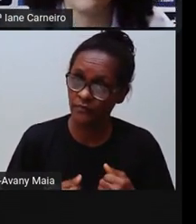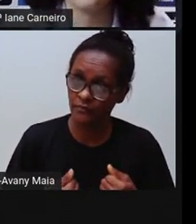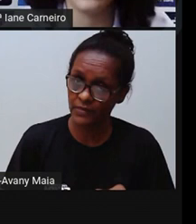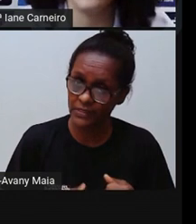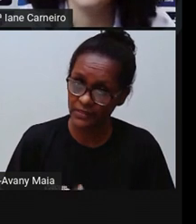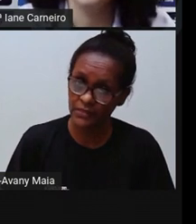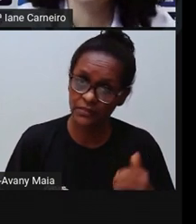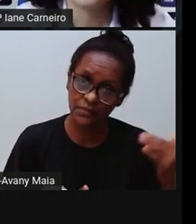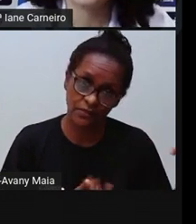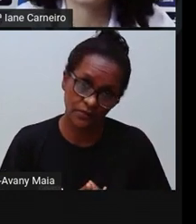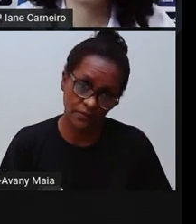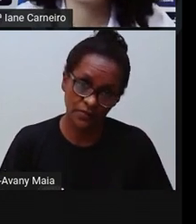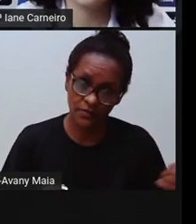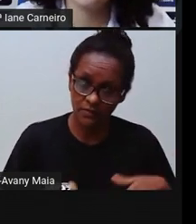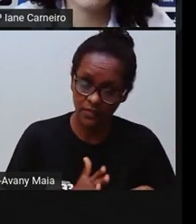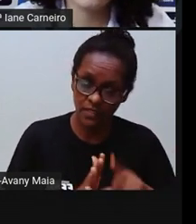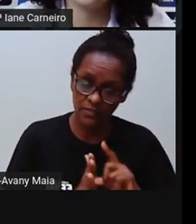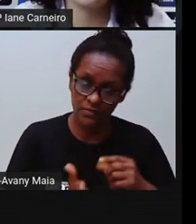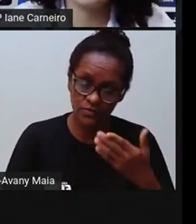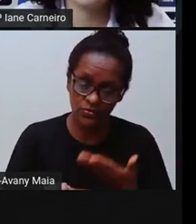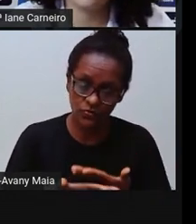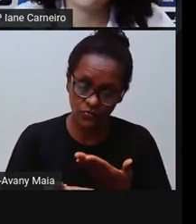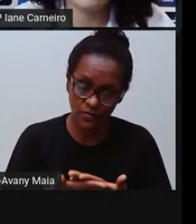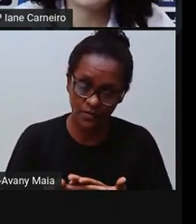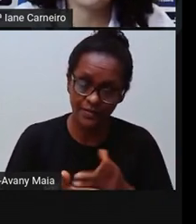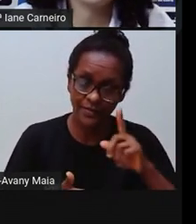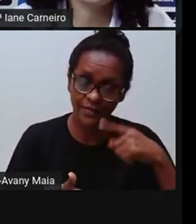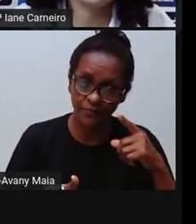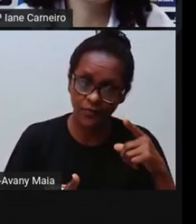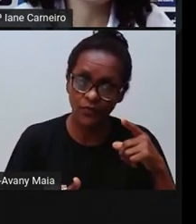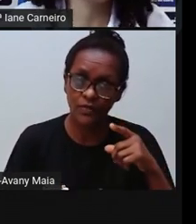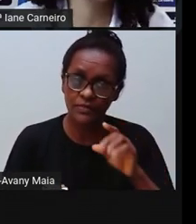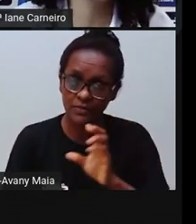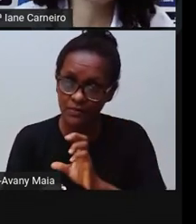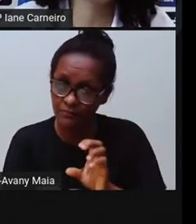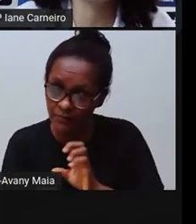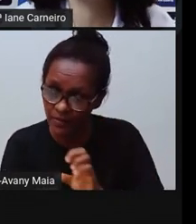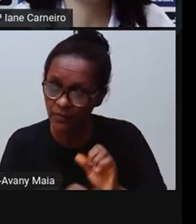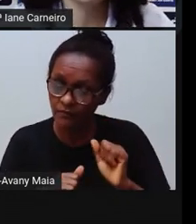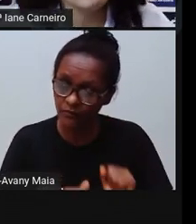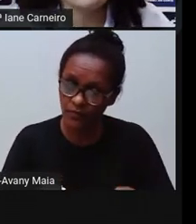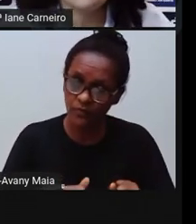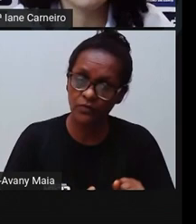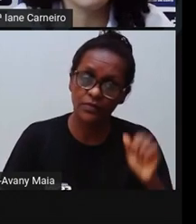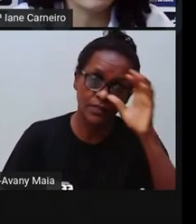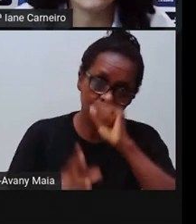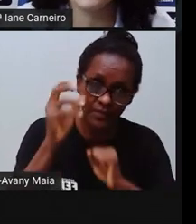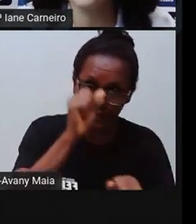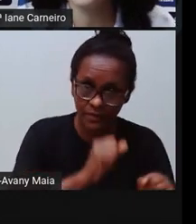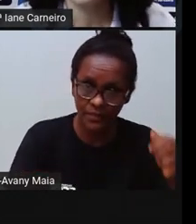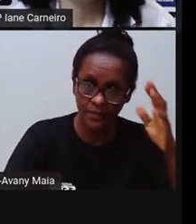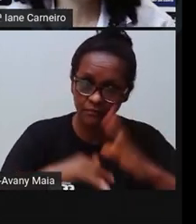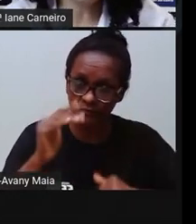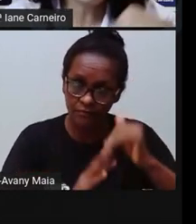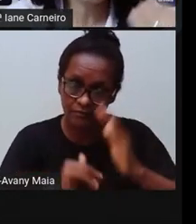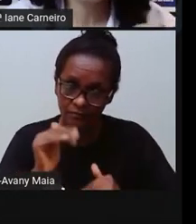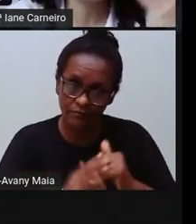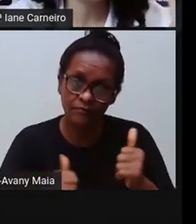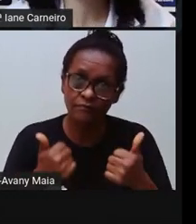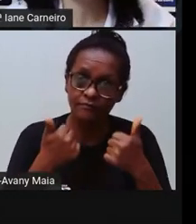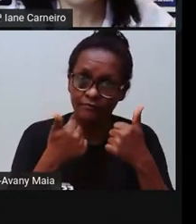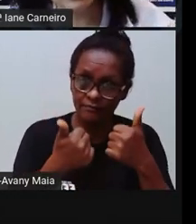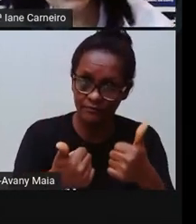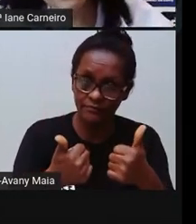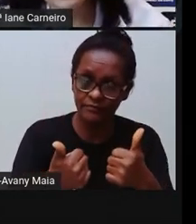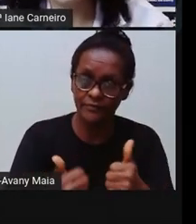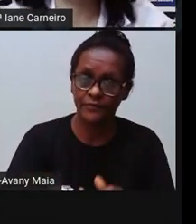trabalhar, né? Aqui tem a Mônica, a mamãe e o papai, me mostrando que a criança precisa de proteção da família, né? Independente de